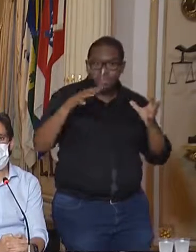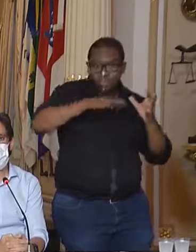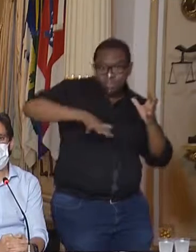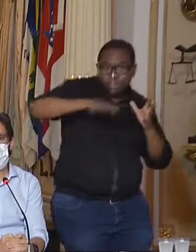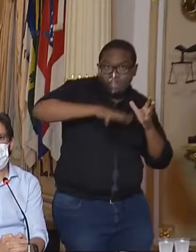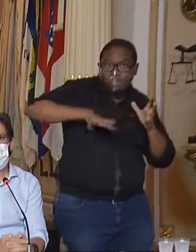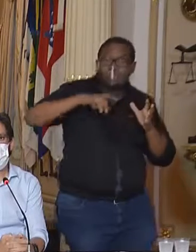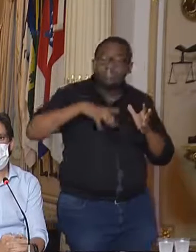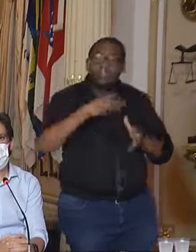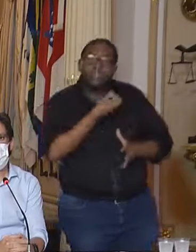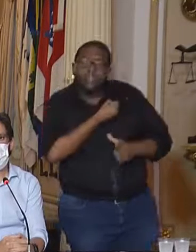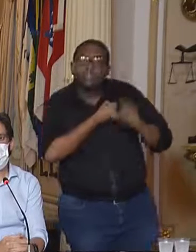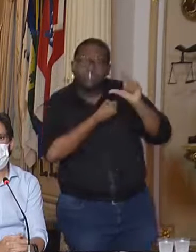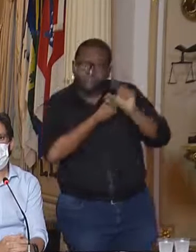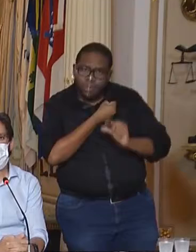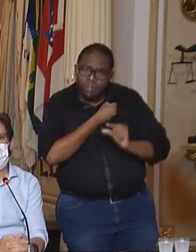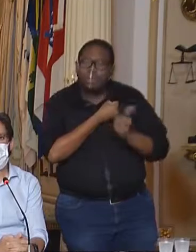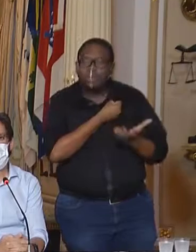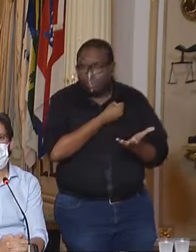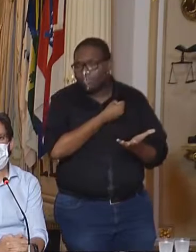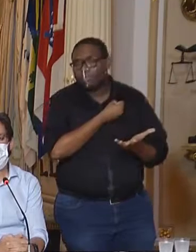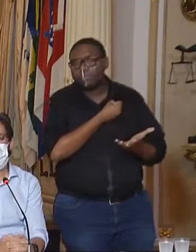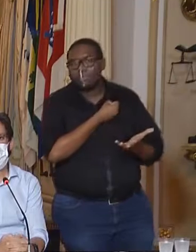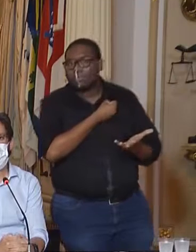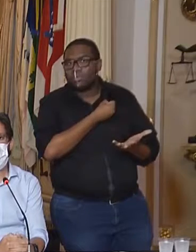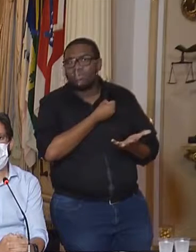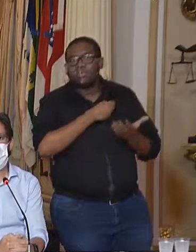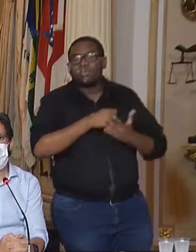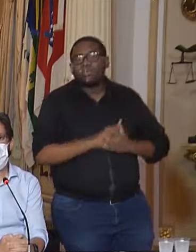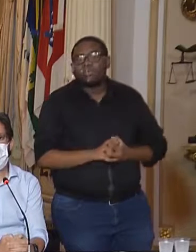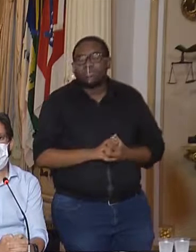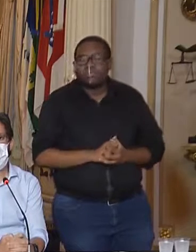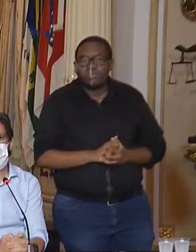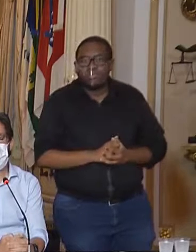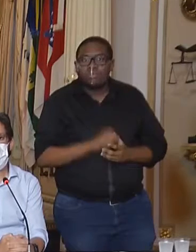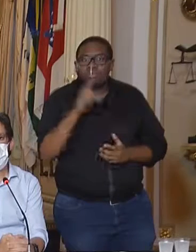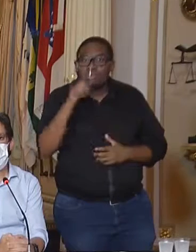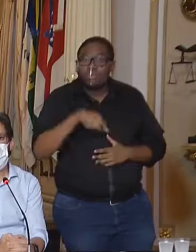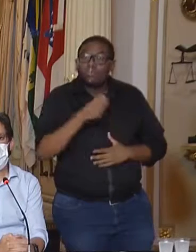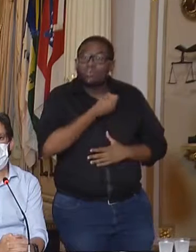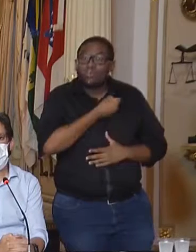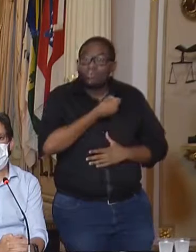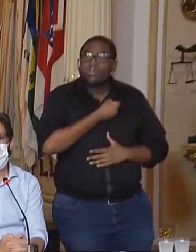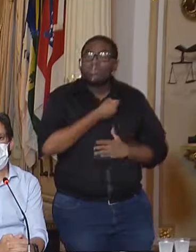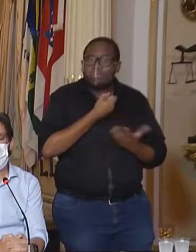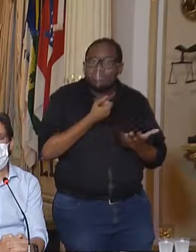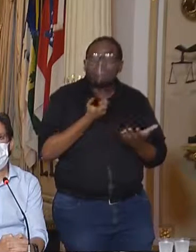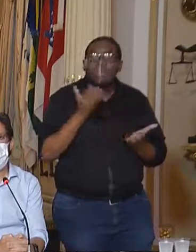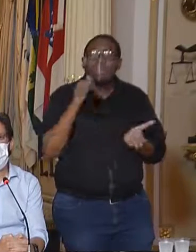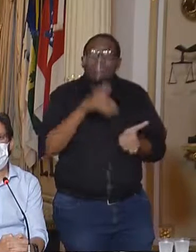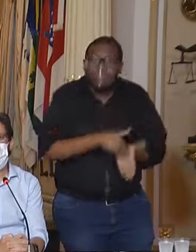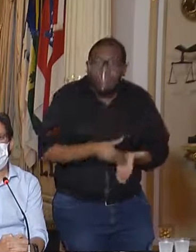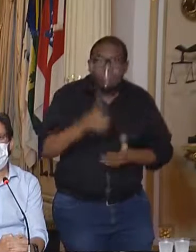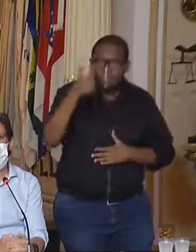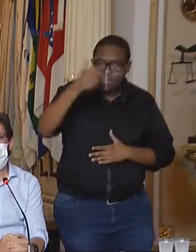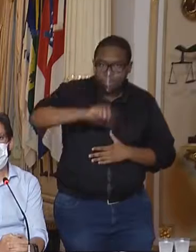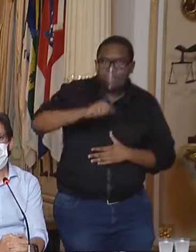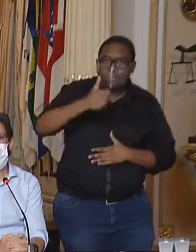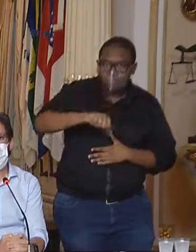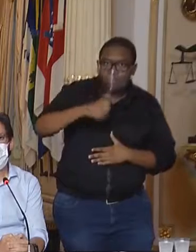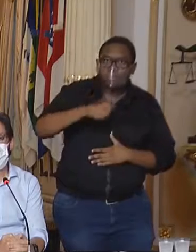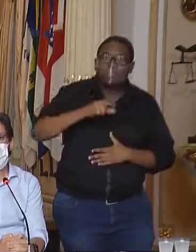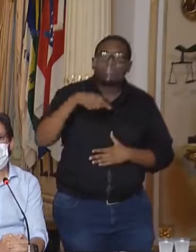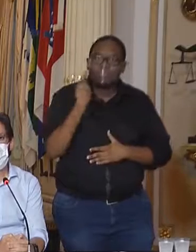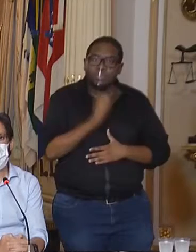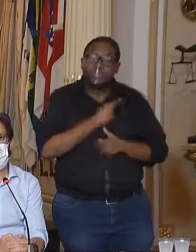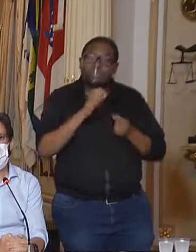ainda pequenos, números estáveis até a última avaliação que